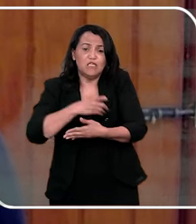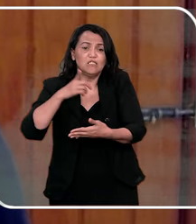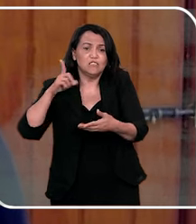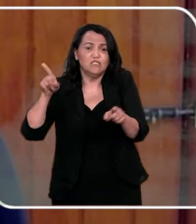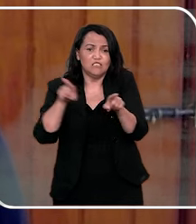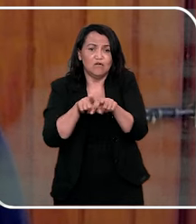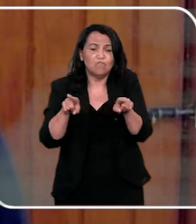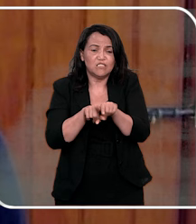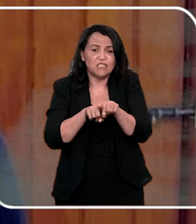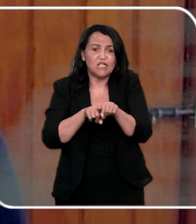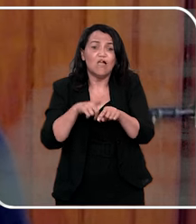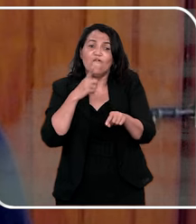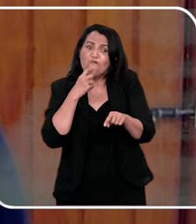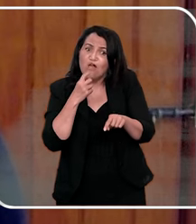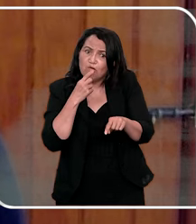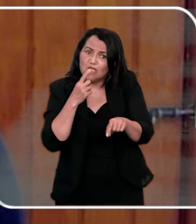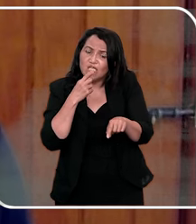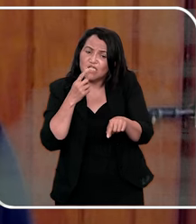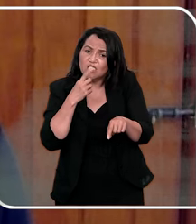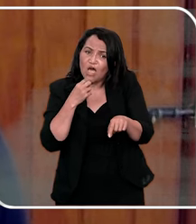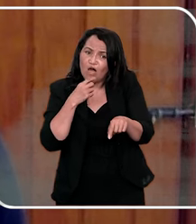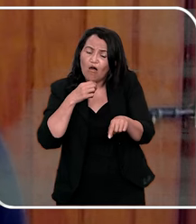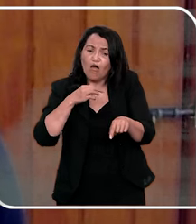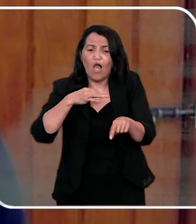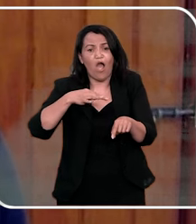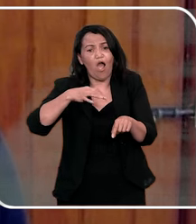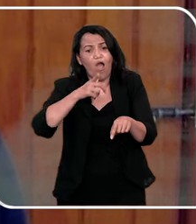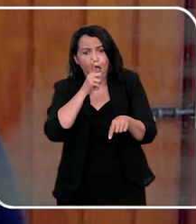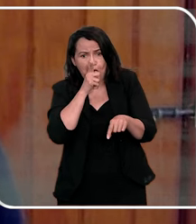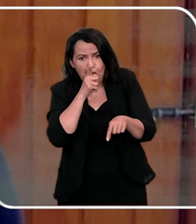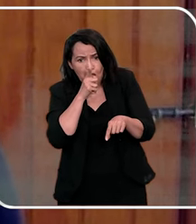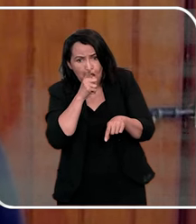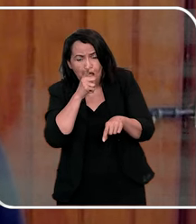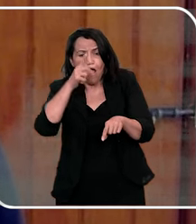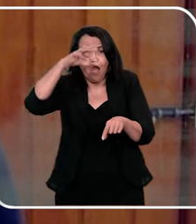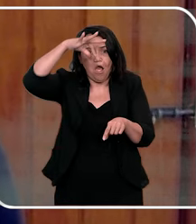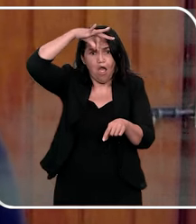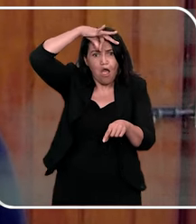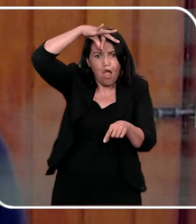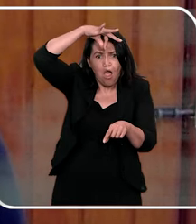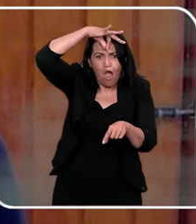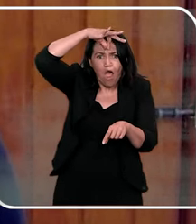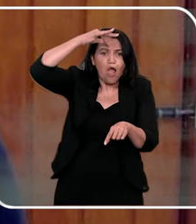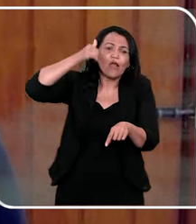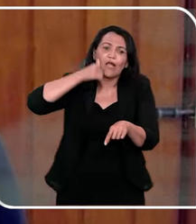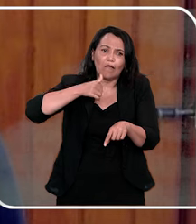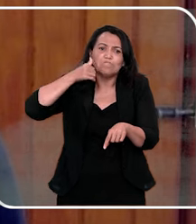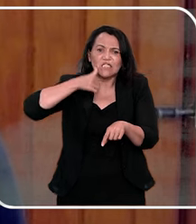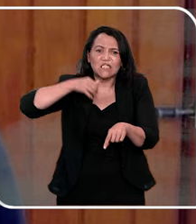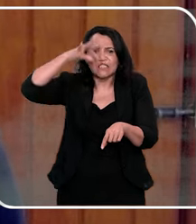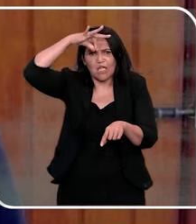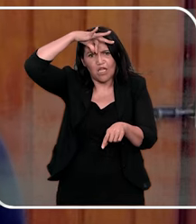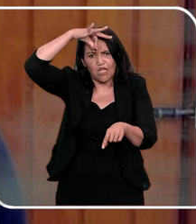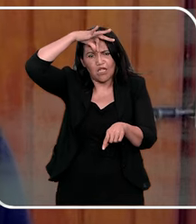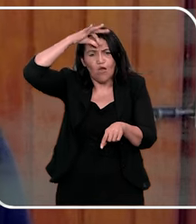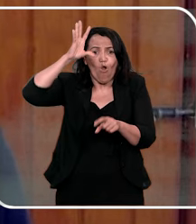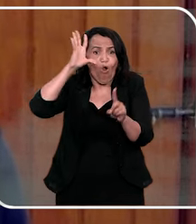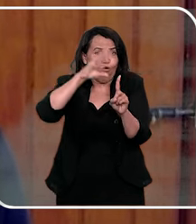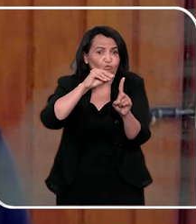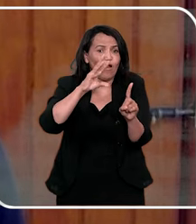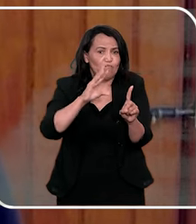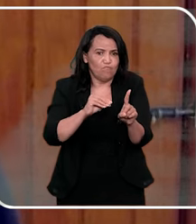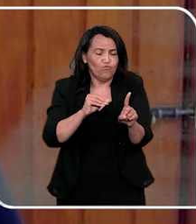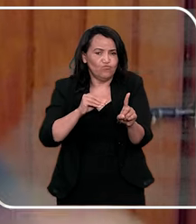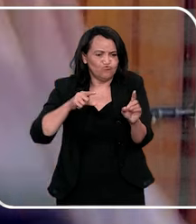rapidamente, porque bebês também tem sinais, vermelhidão nas partes íntimas, né, principalmente a região feminina, ali da